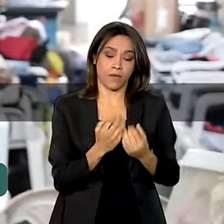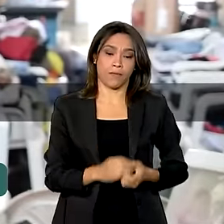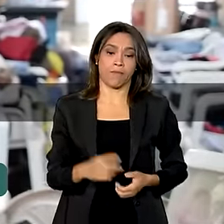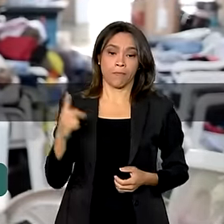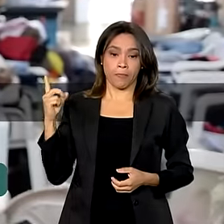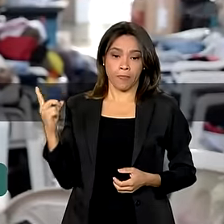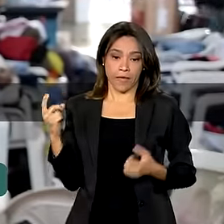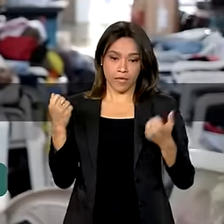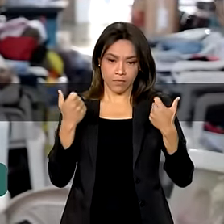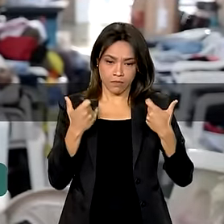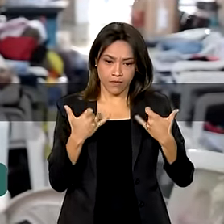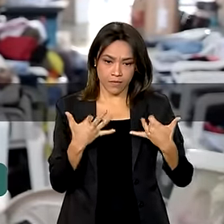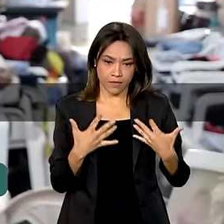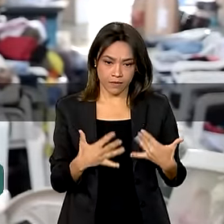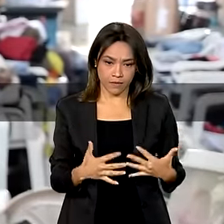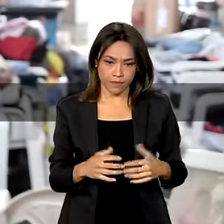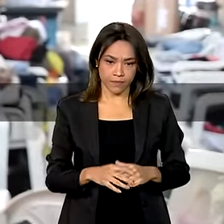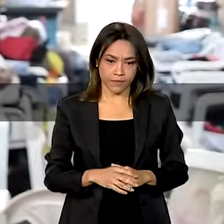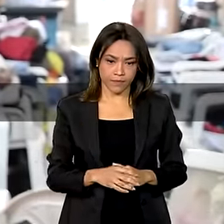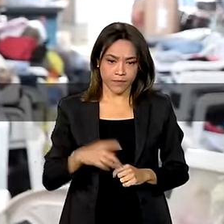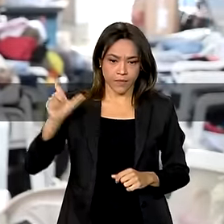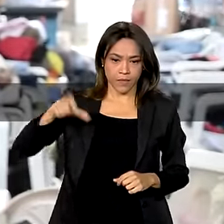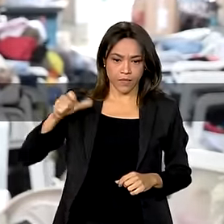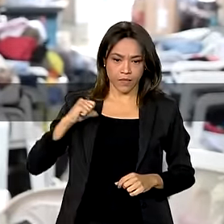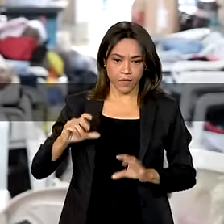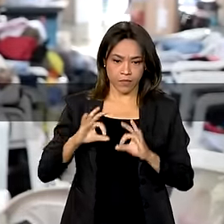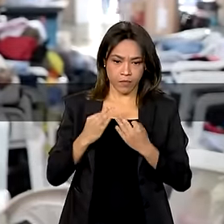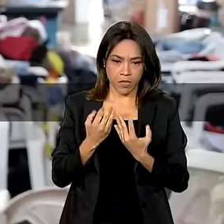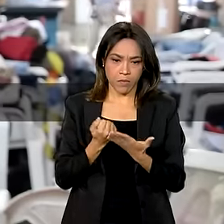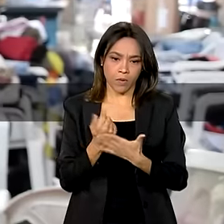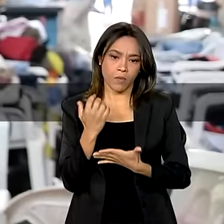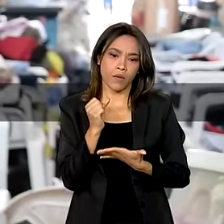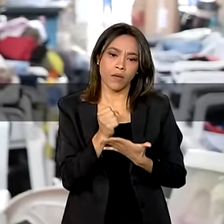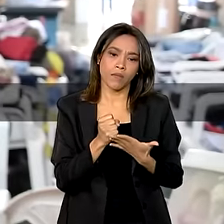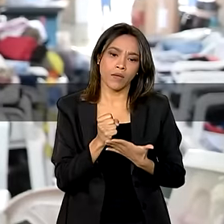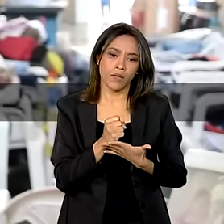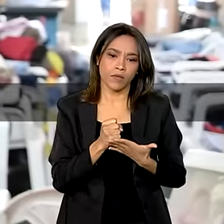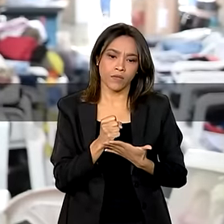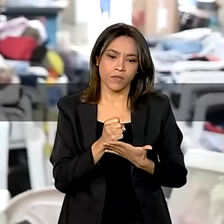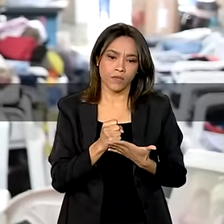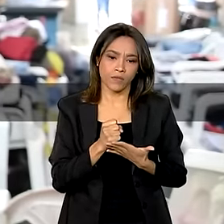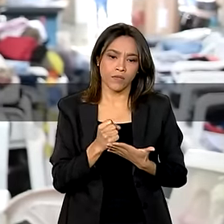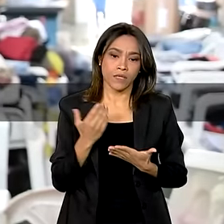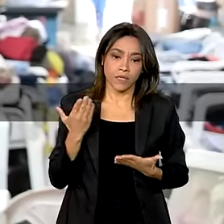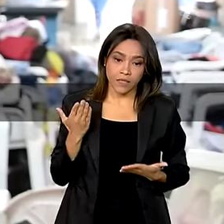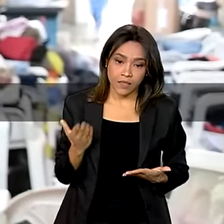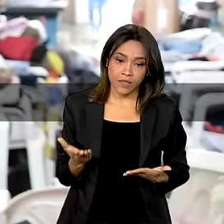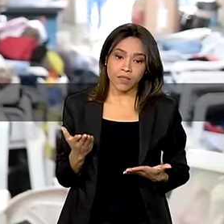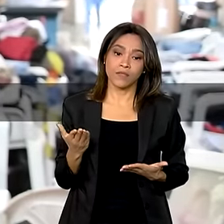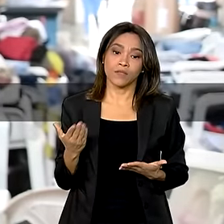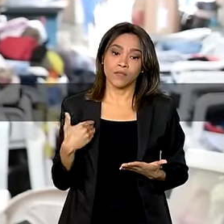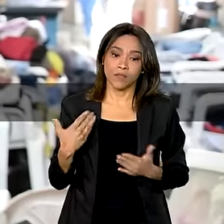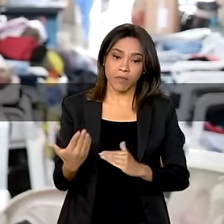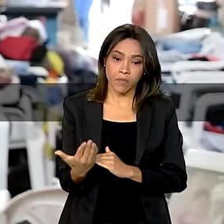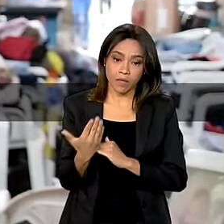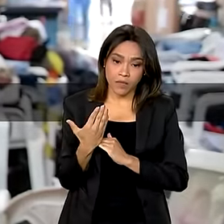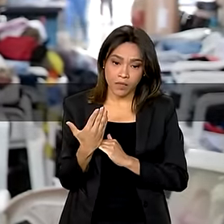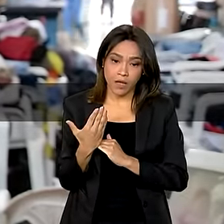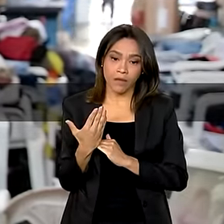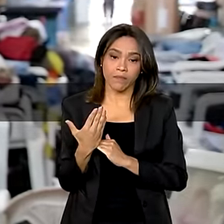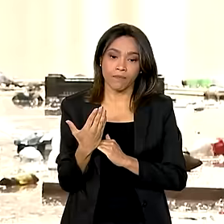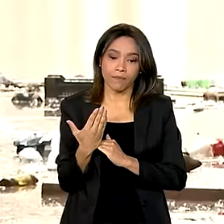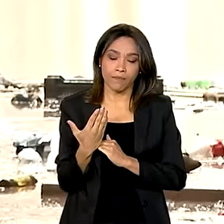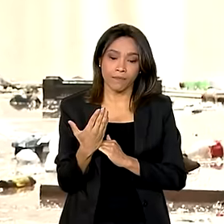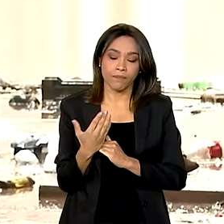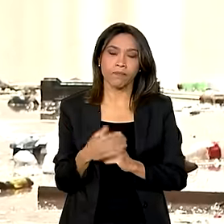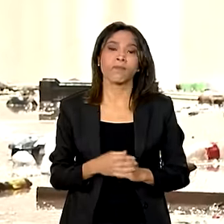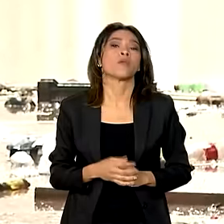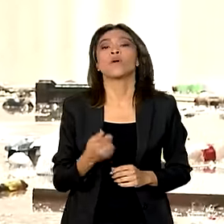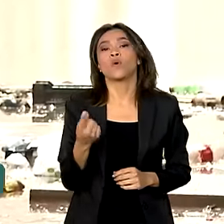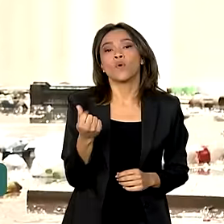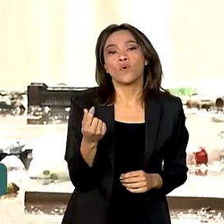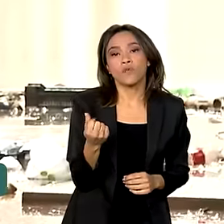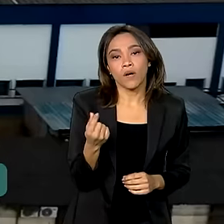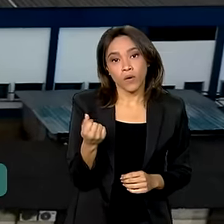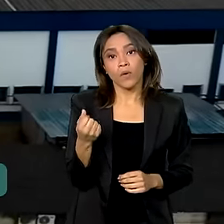valor